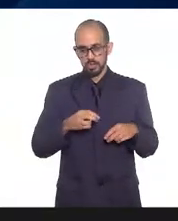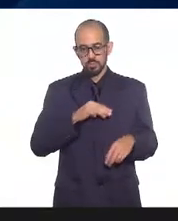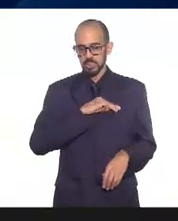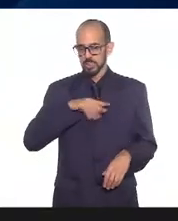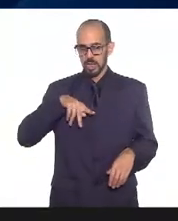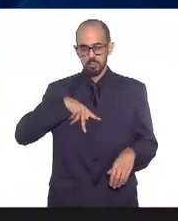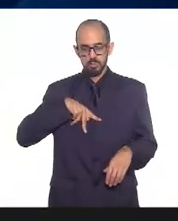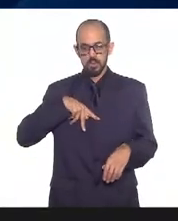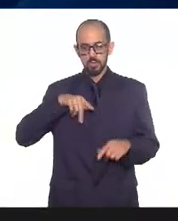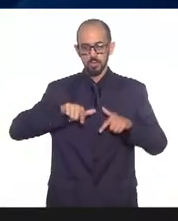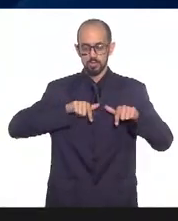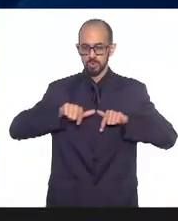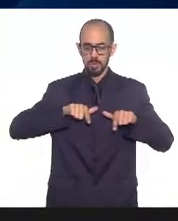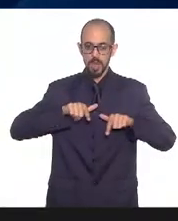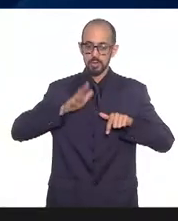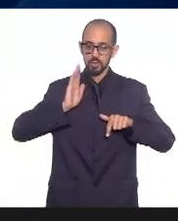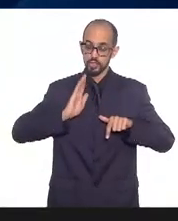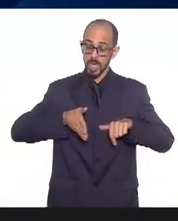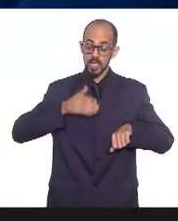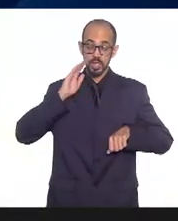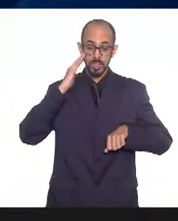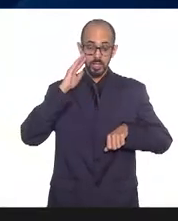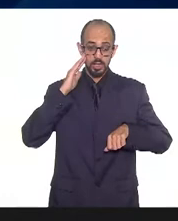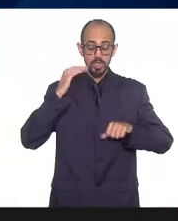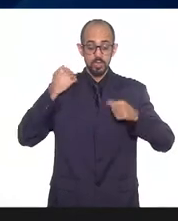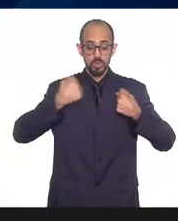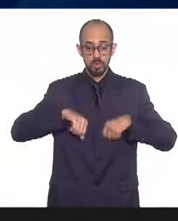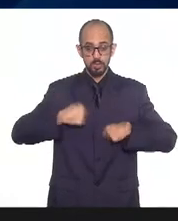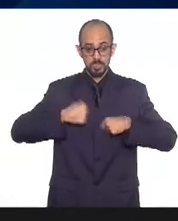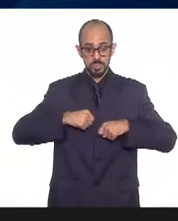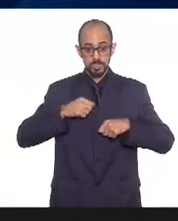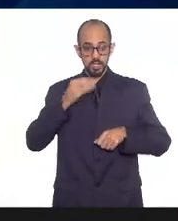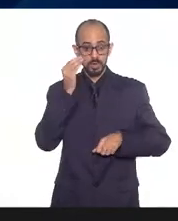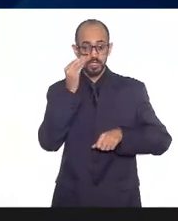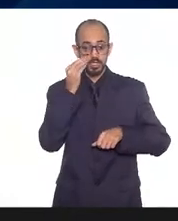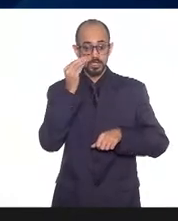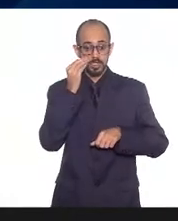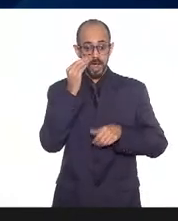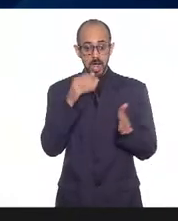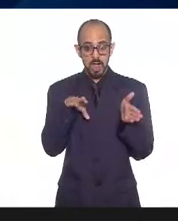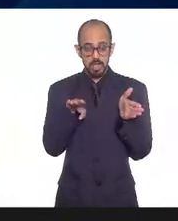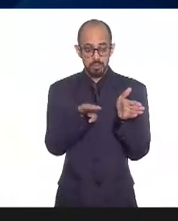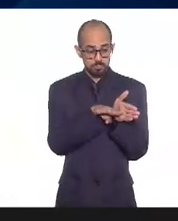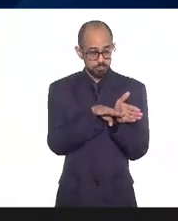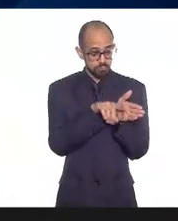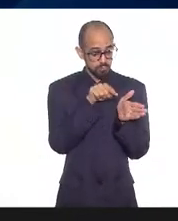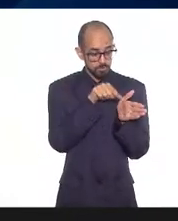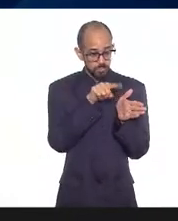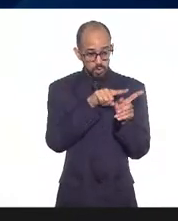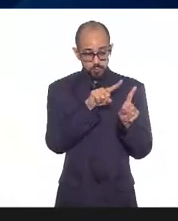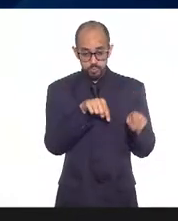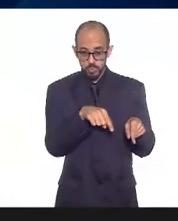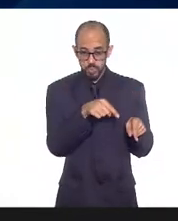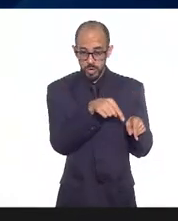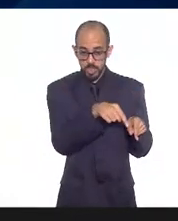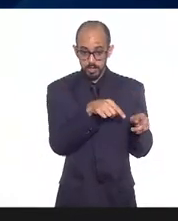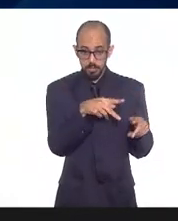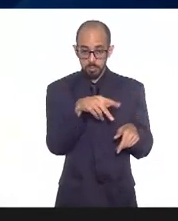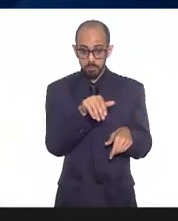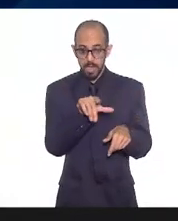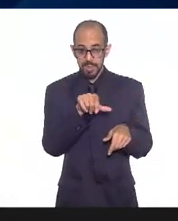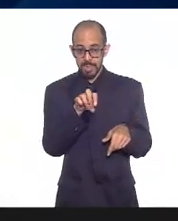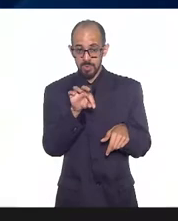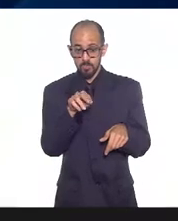Trabalho, que ele já entendeu a necessidade da testagem a bordo, da necessidade que os